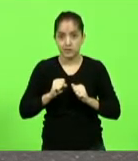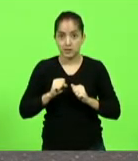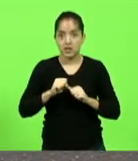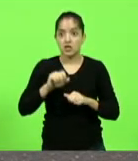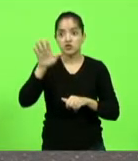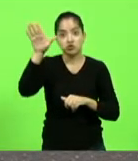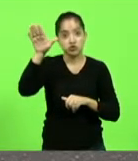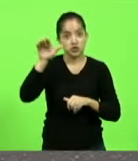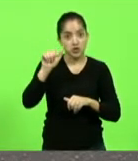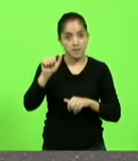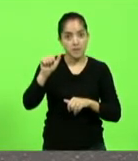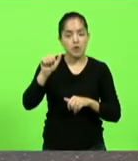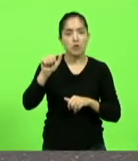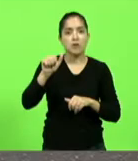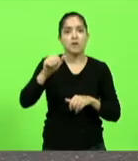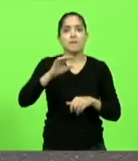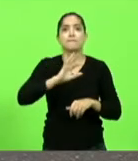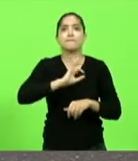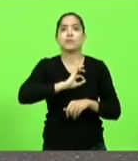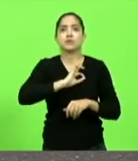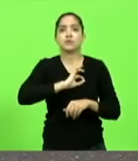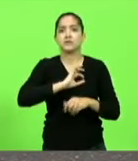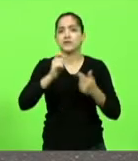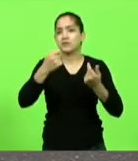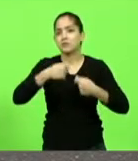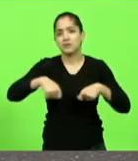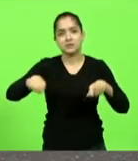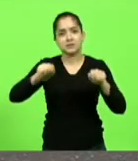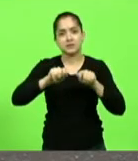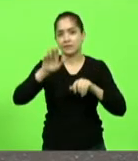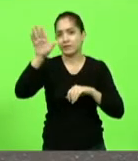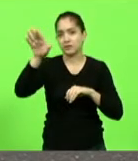polícia totalmente desnecessário